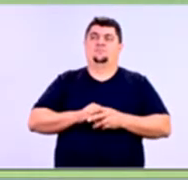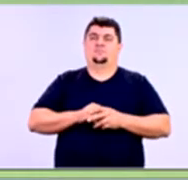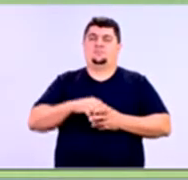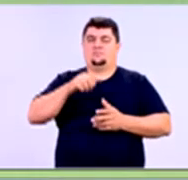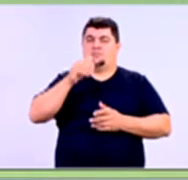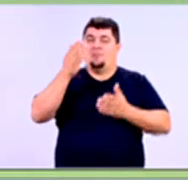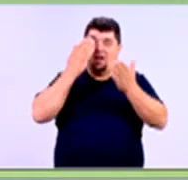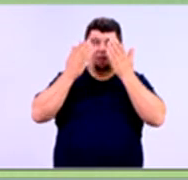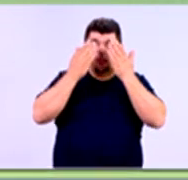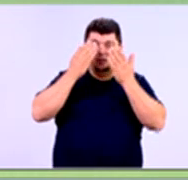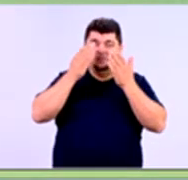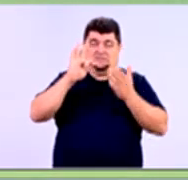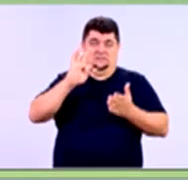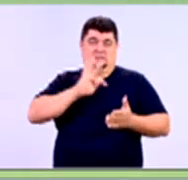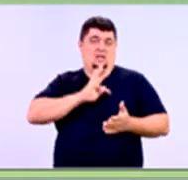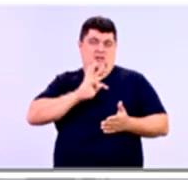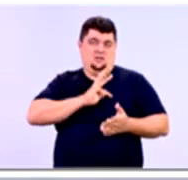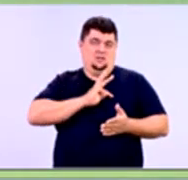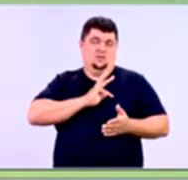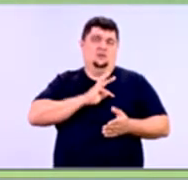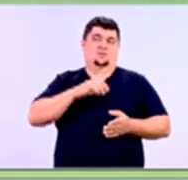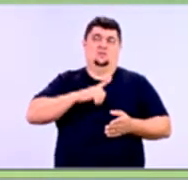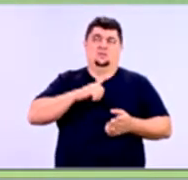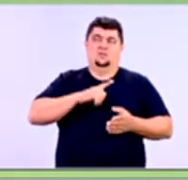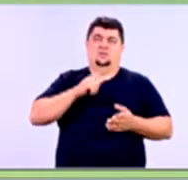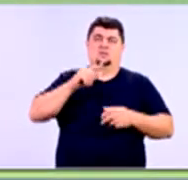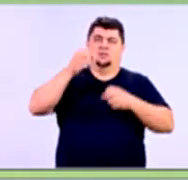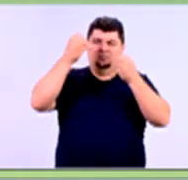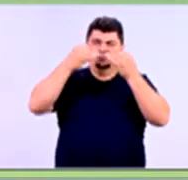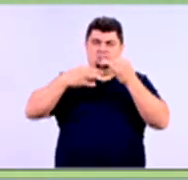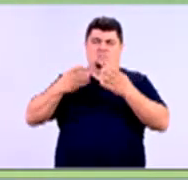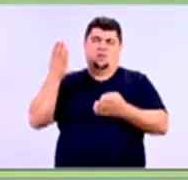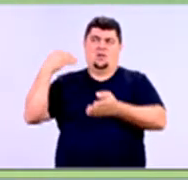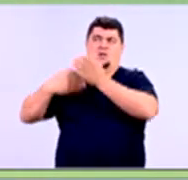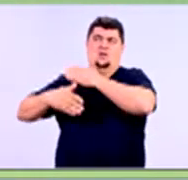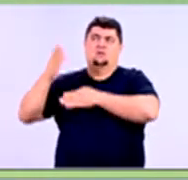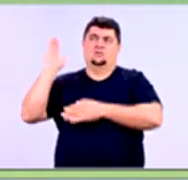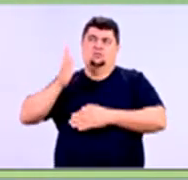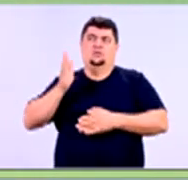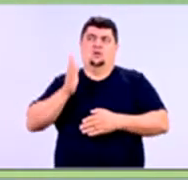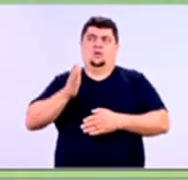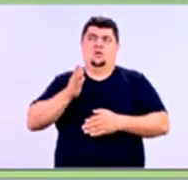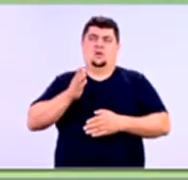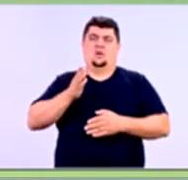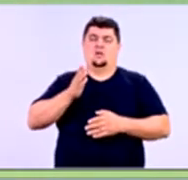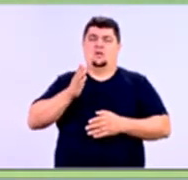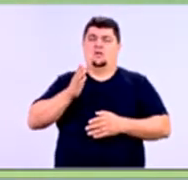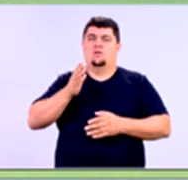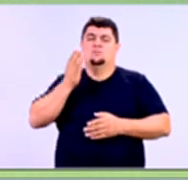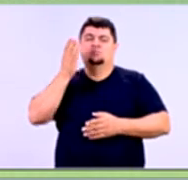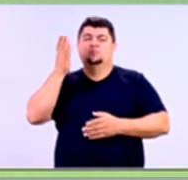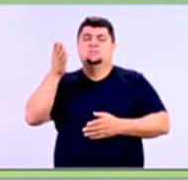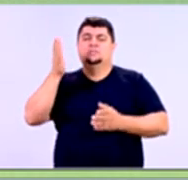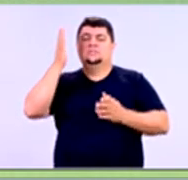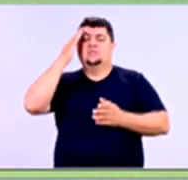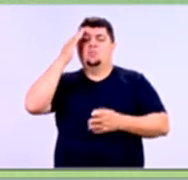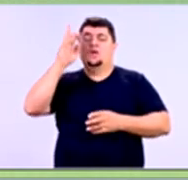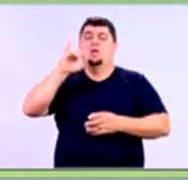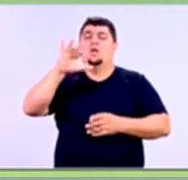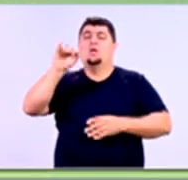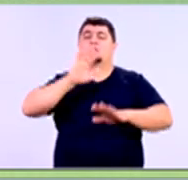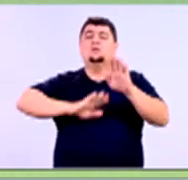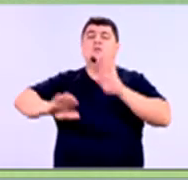análise técnica, que conforme nós discutimos em sala, para avaliação de risco, num conceito de análise técnica,